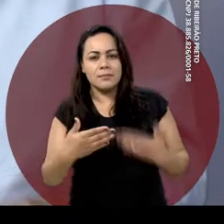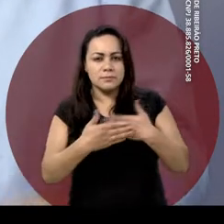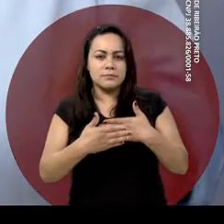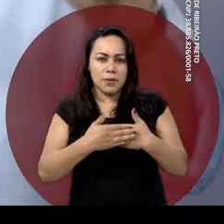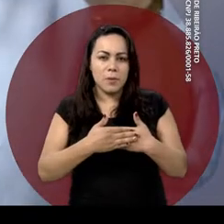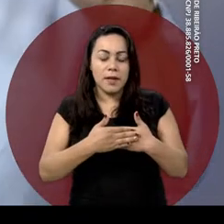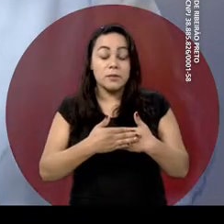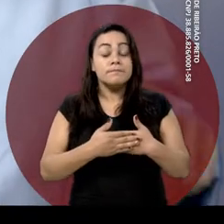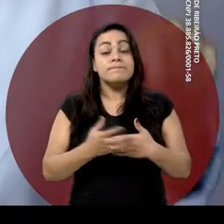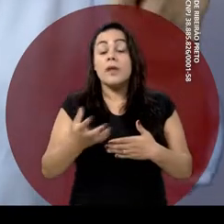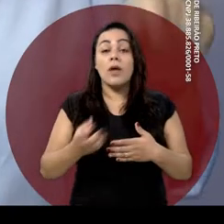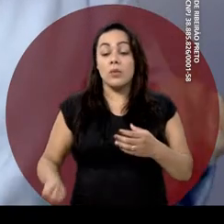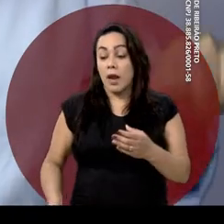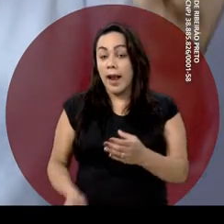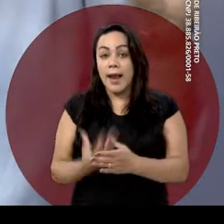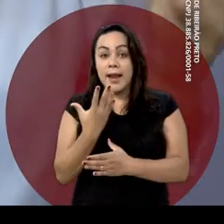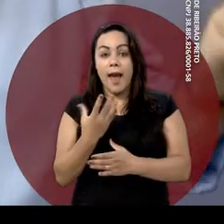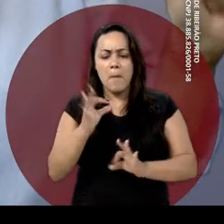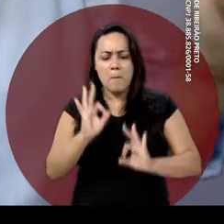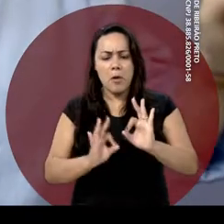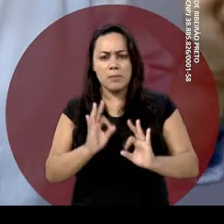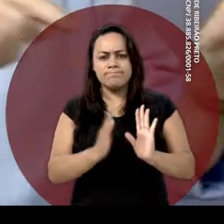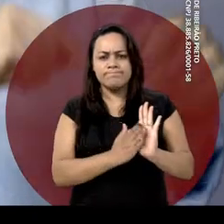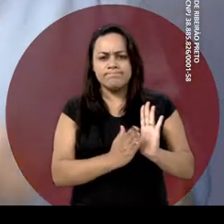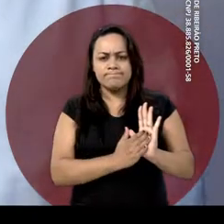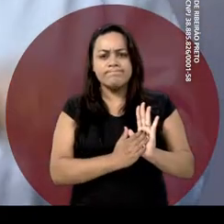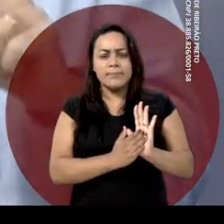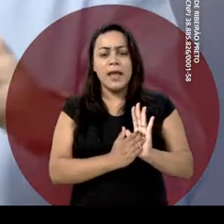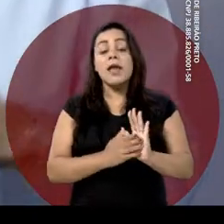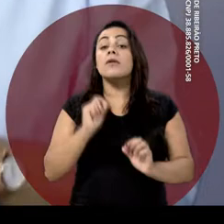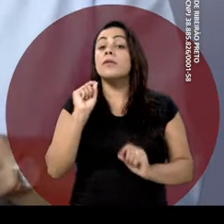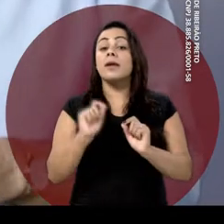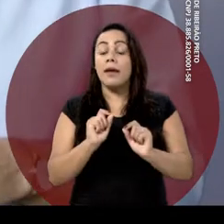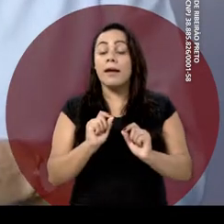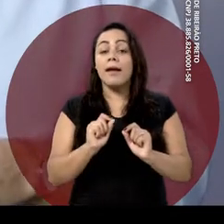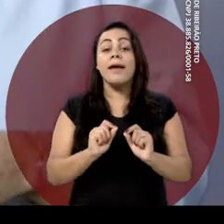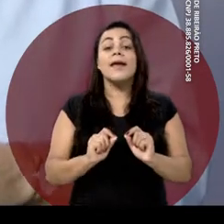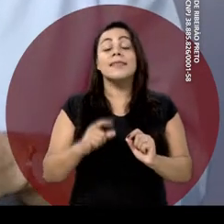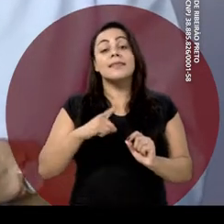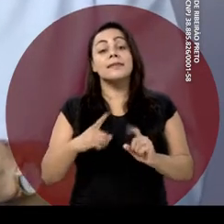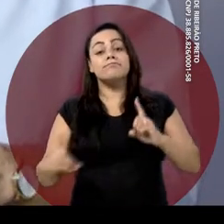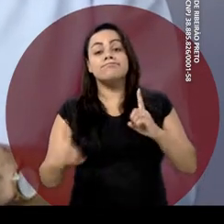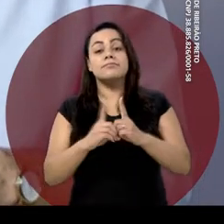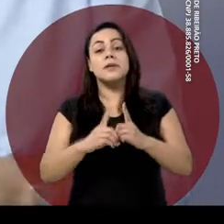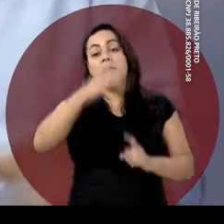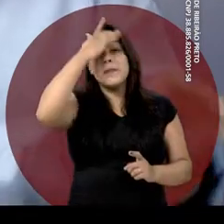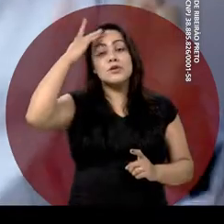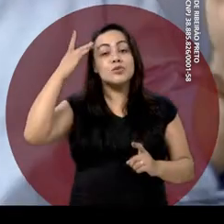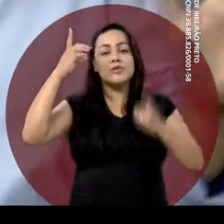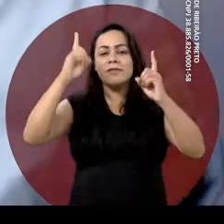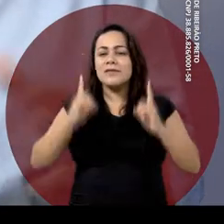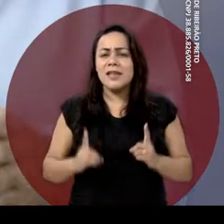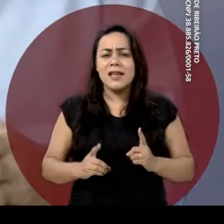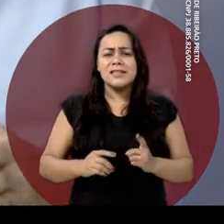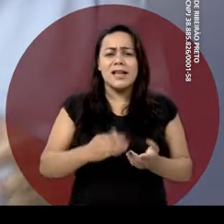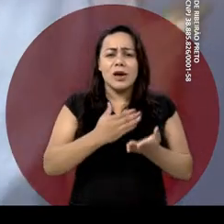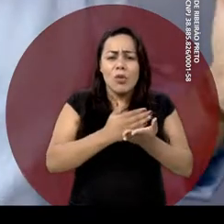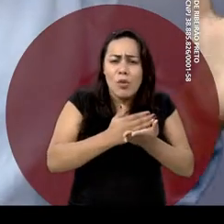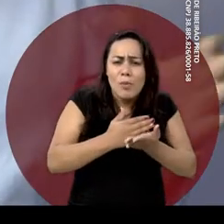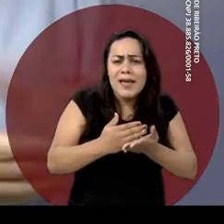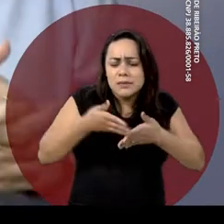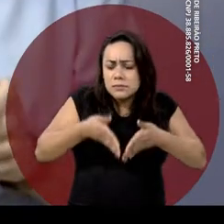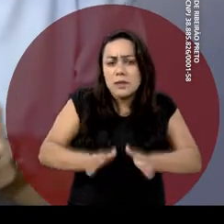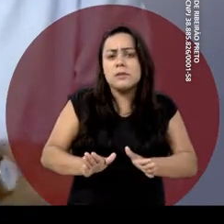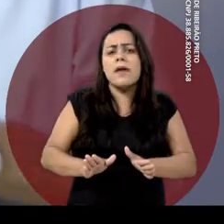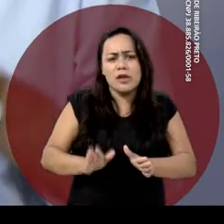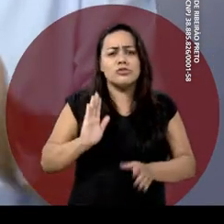Ribeirão Preto, vou implantar o programa Viver Sem Limites, que prevê o atendimento das pessoas com deficiência desde o nascimento.